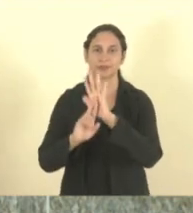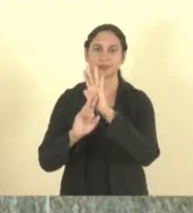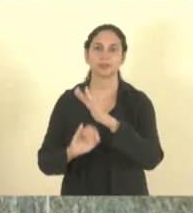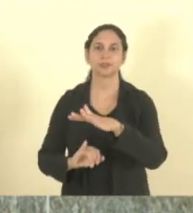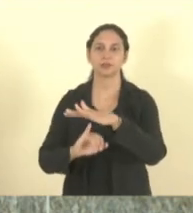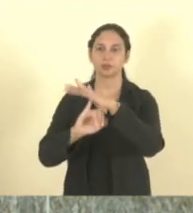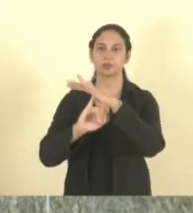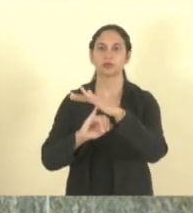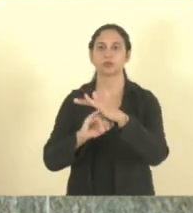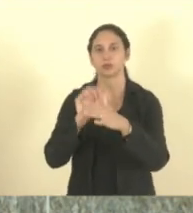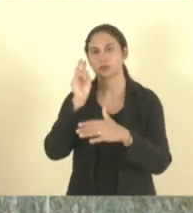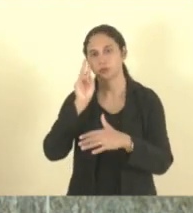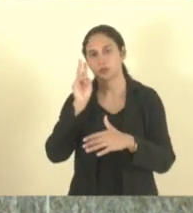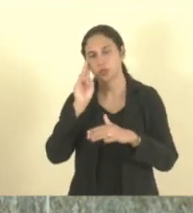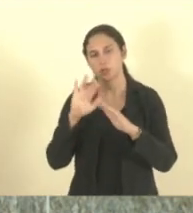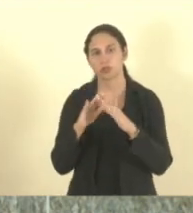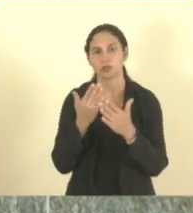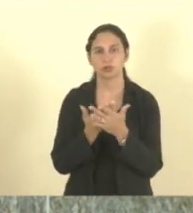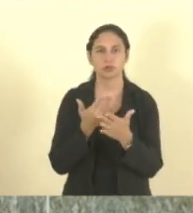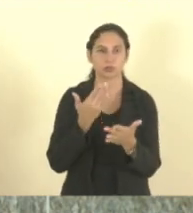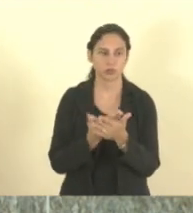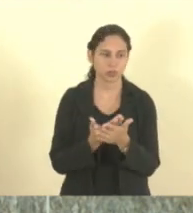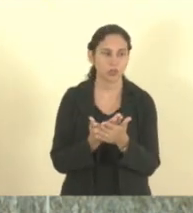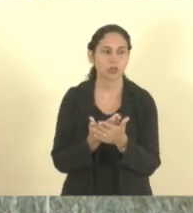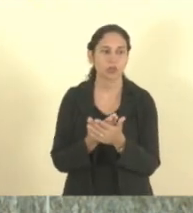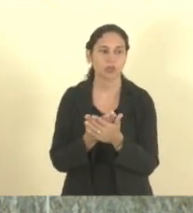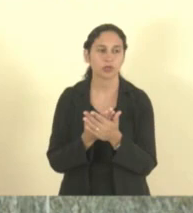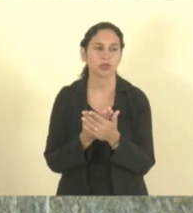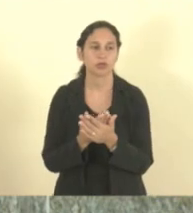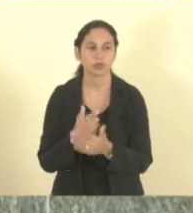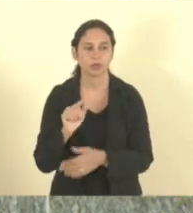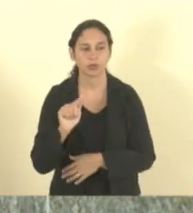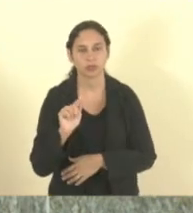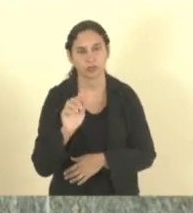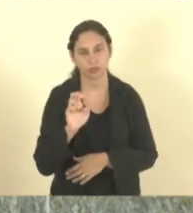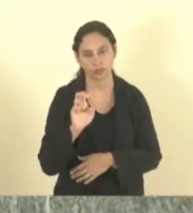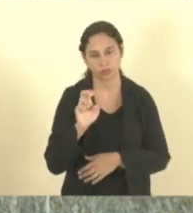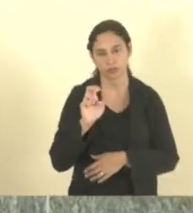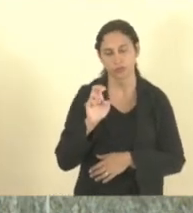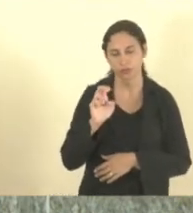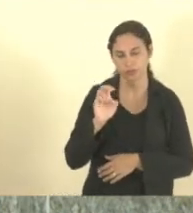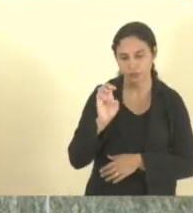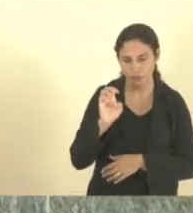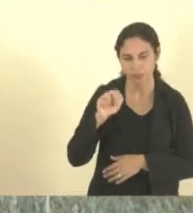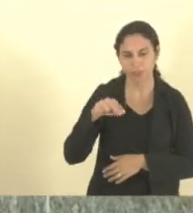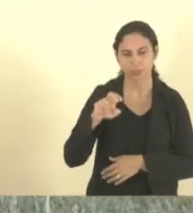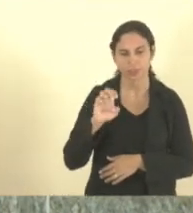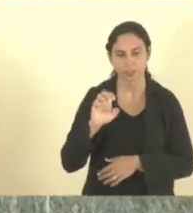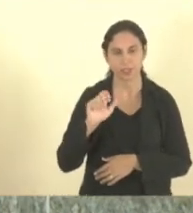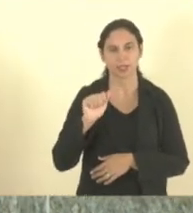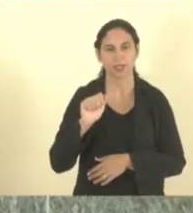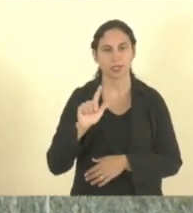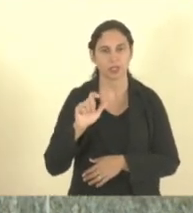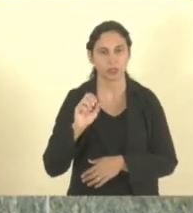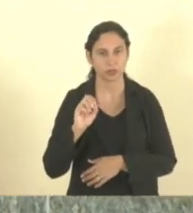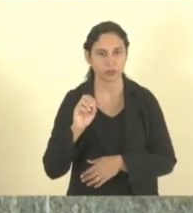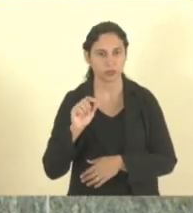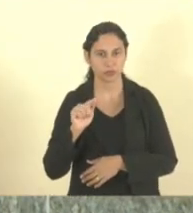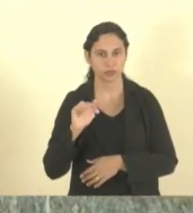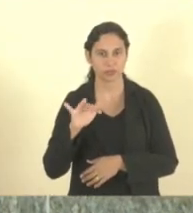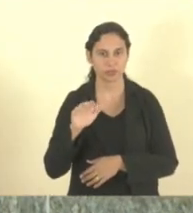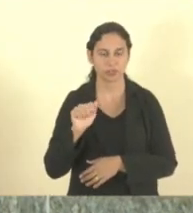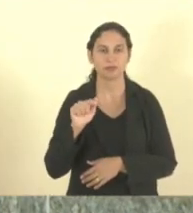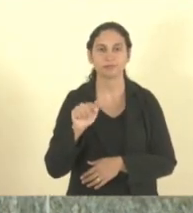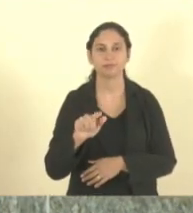Histórico Colégio de Genealogia e convidados para a gente fazer uma foto aqui do